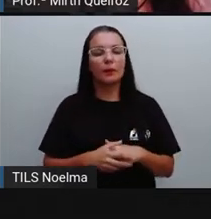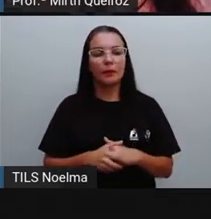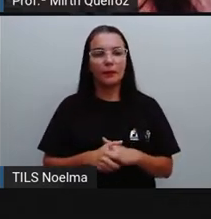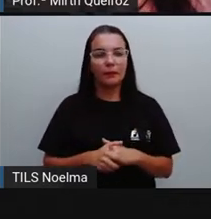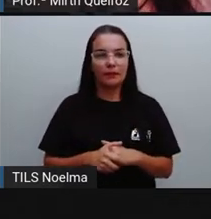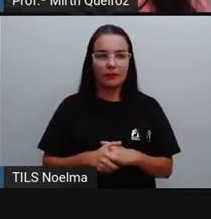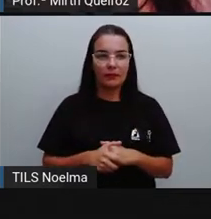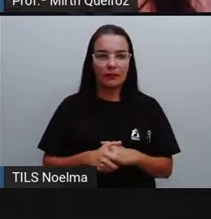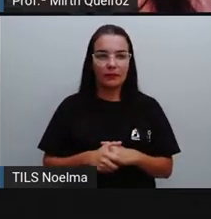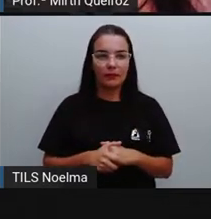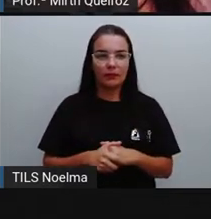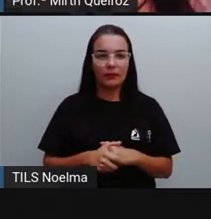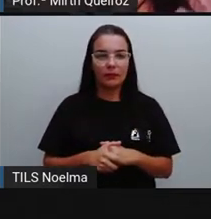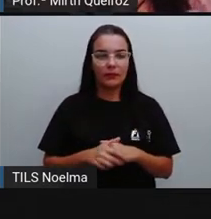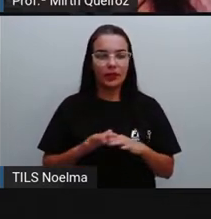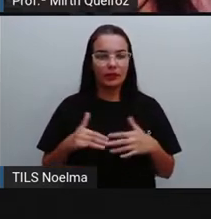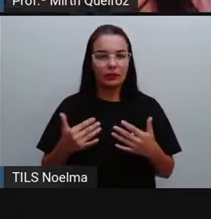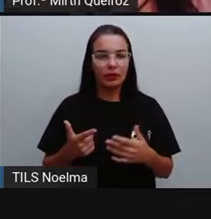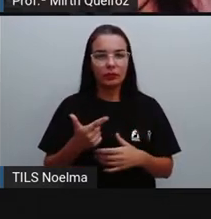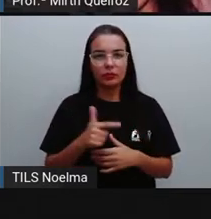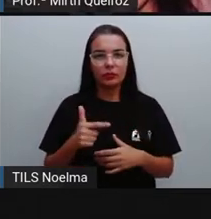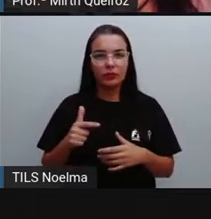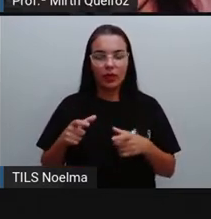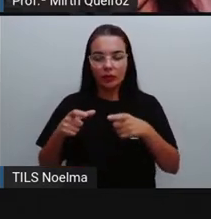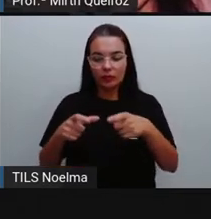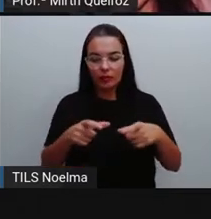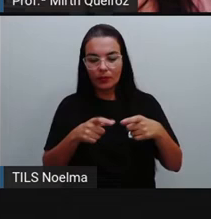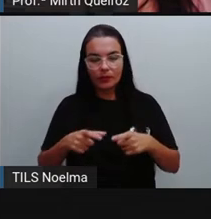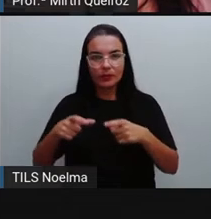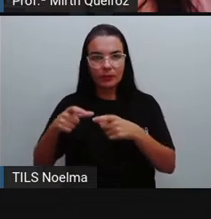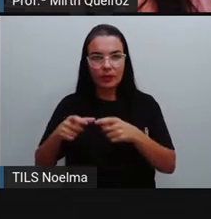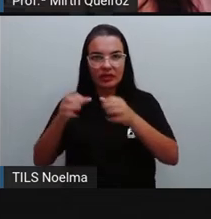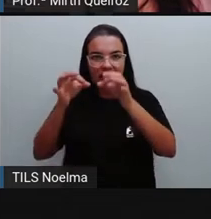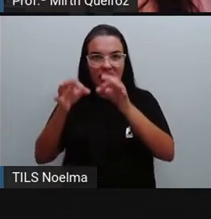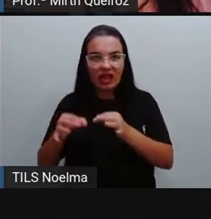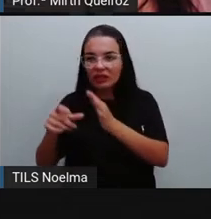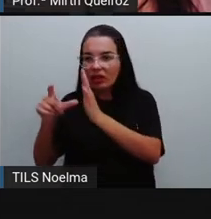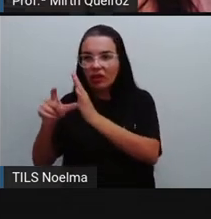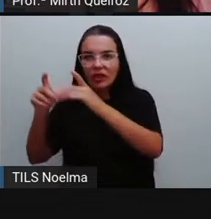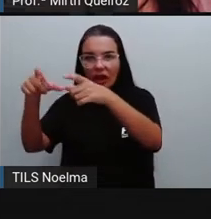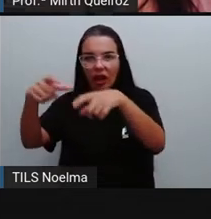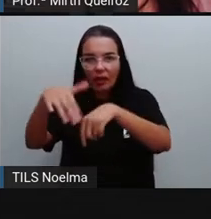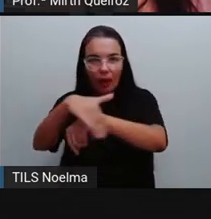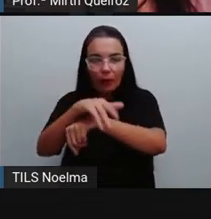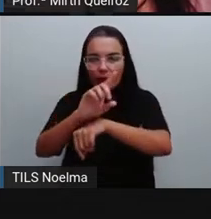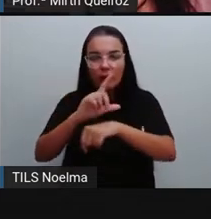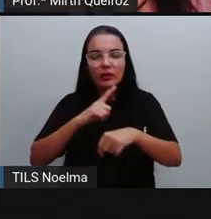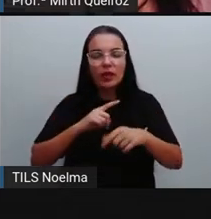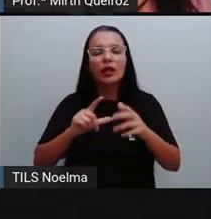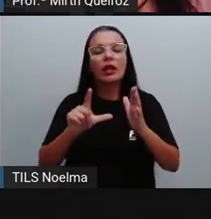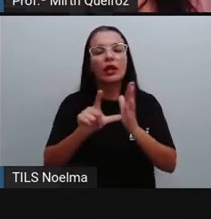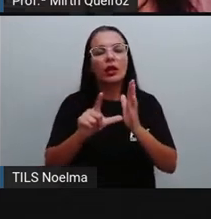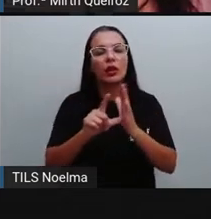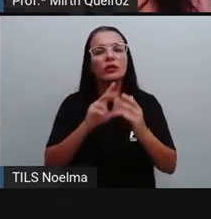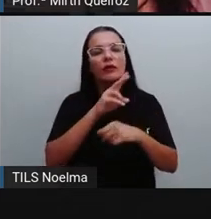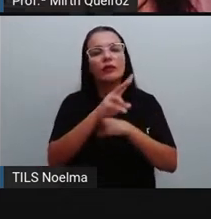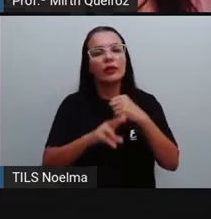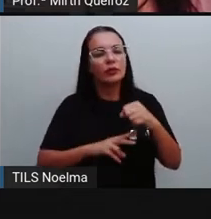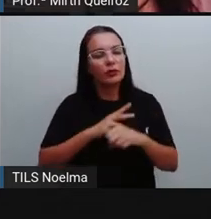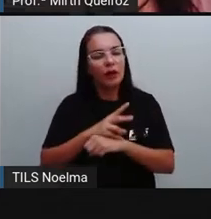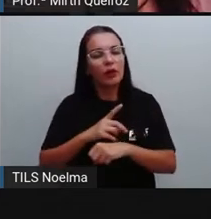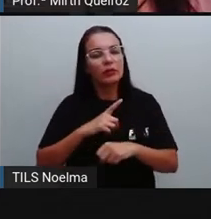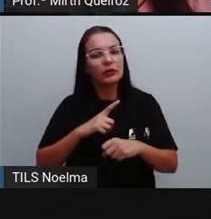virtual, né? Não se tem um espaço físico, mas através dessa empresa virtual se comercializa ali